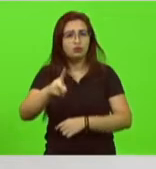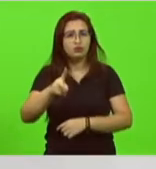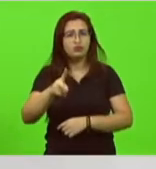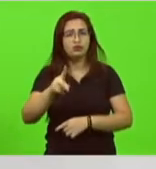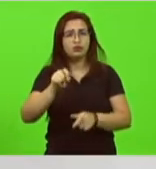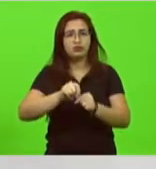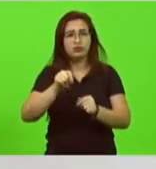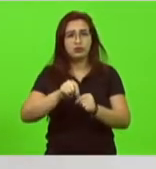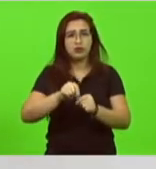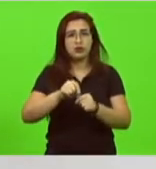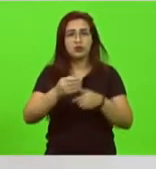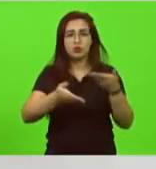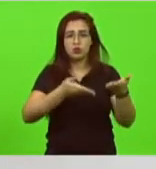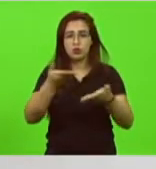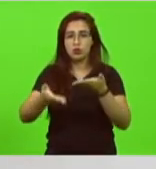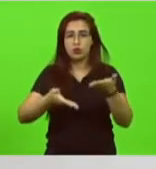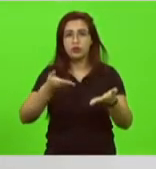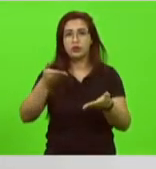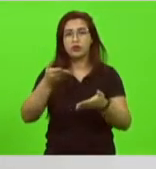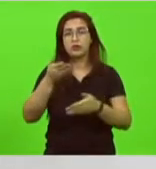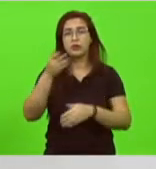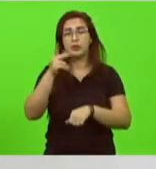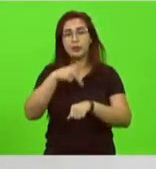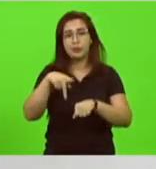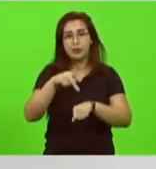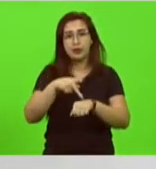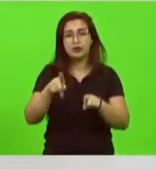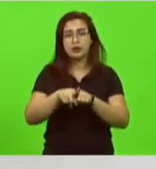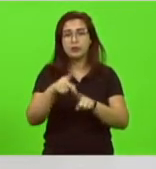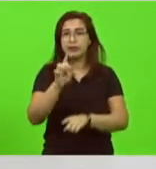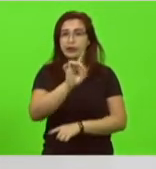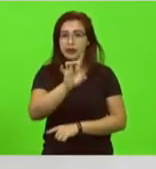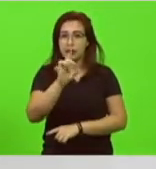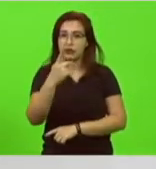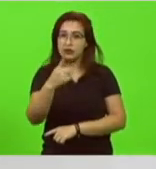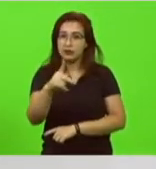nosso país e pelos seus respectivos estados muito obrigado